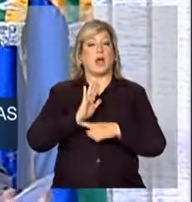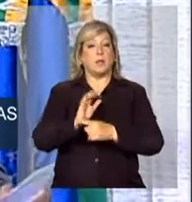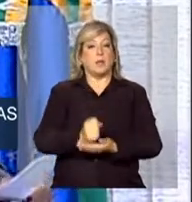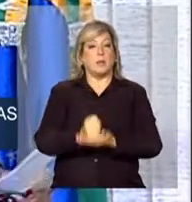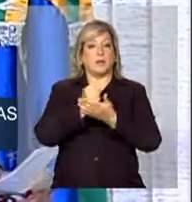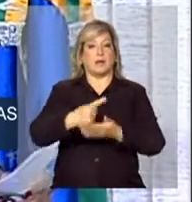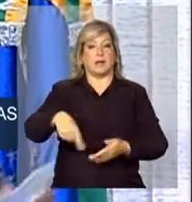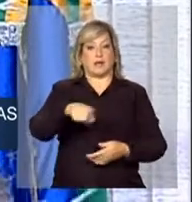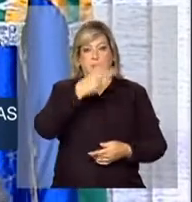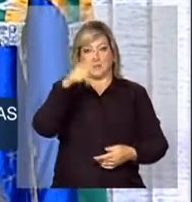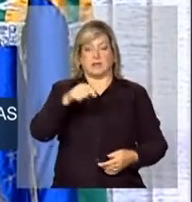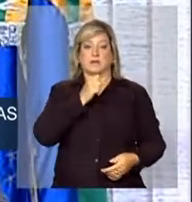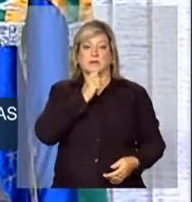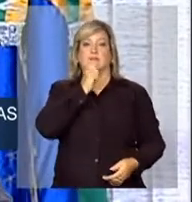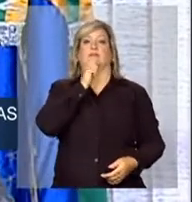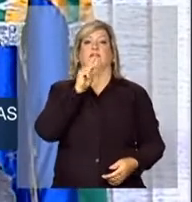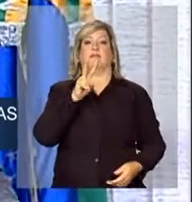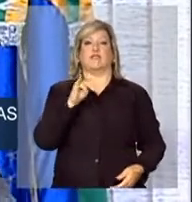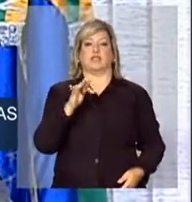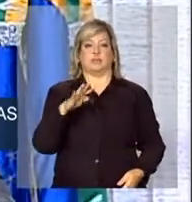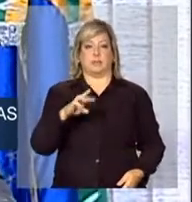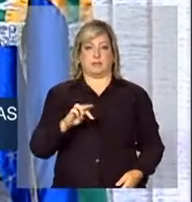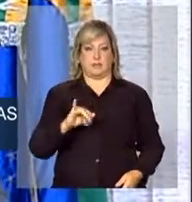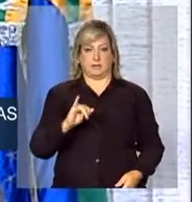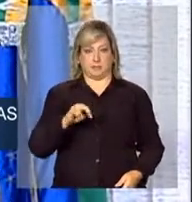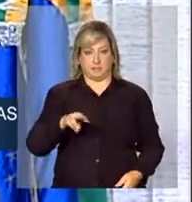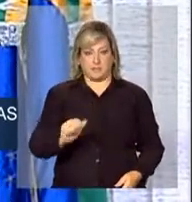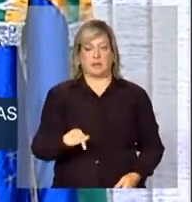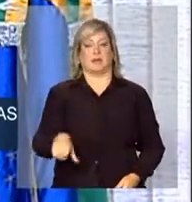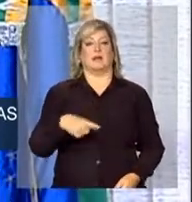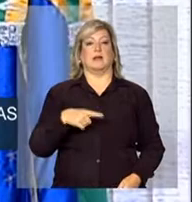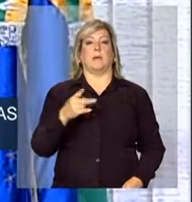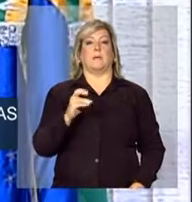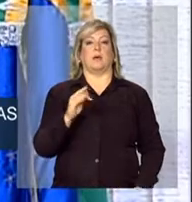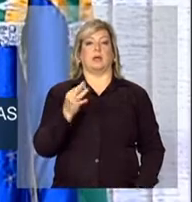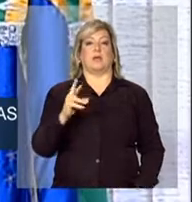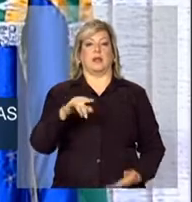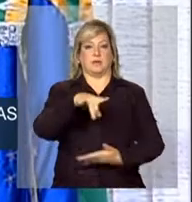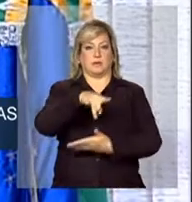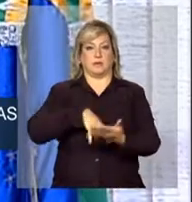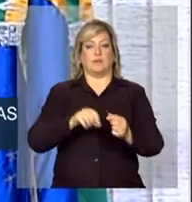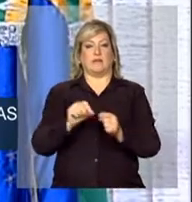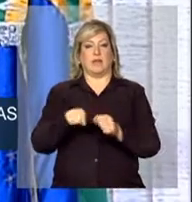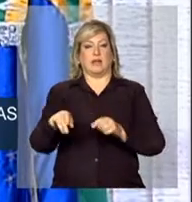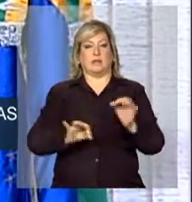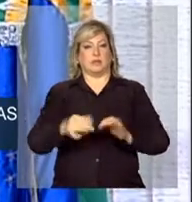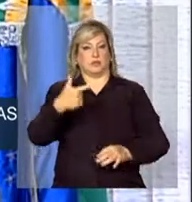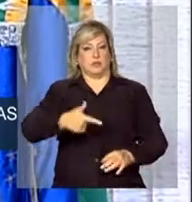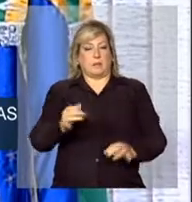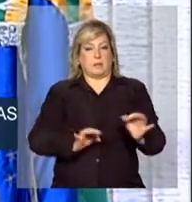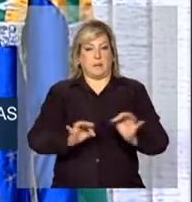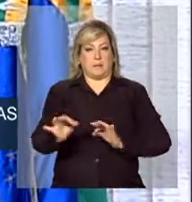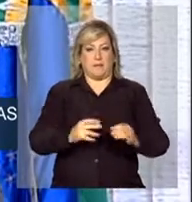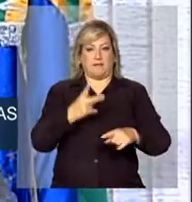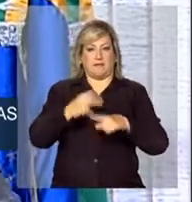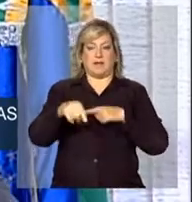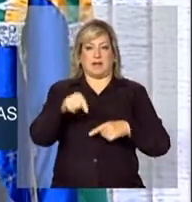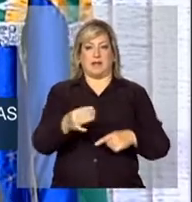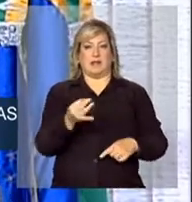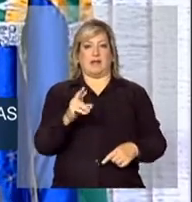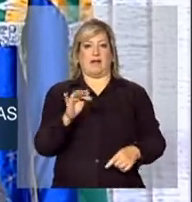a essa vítima. A portaria que cria o segundo plano nacional de enfrentamento ao tráfico de pessoas já está